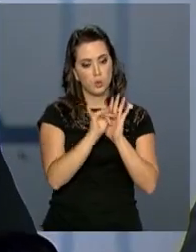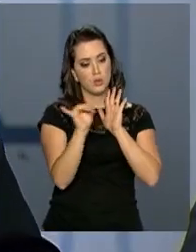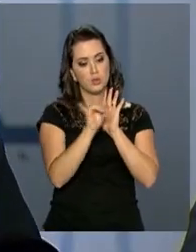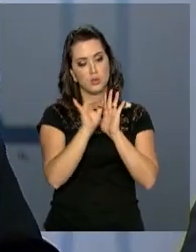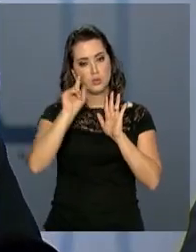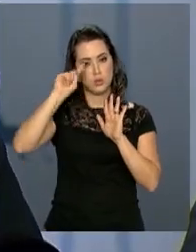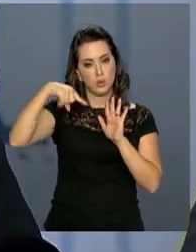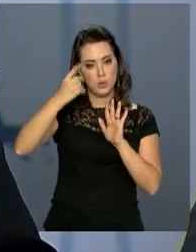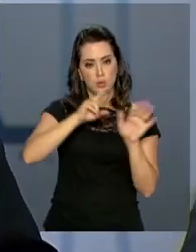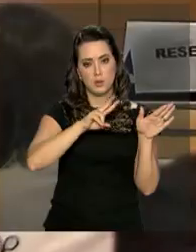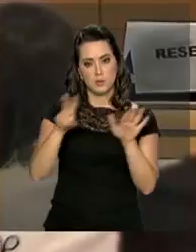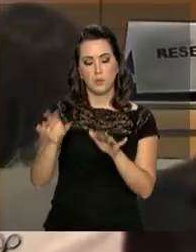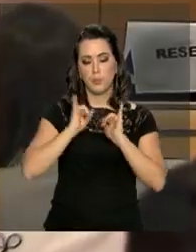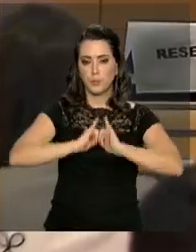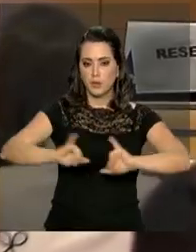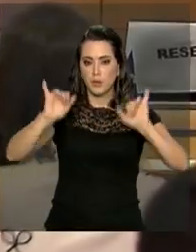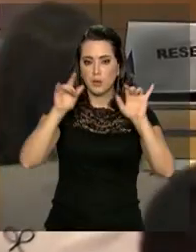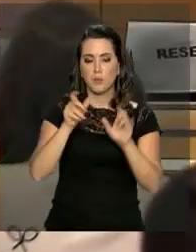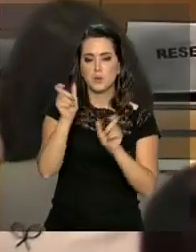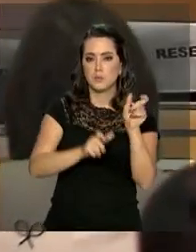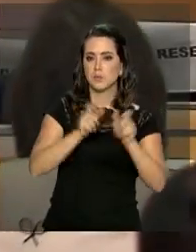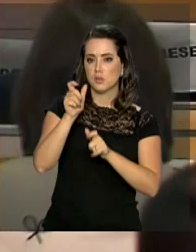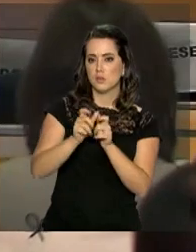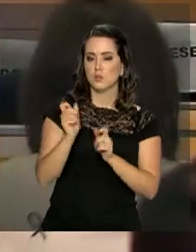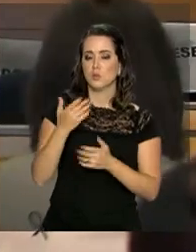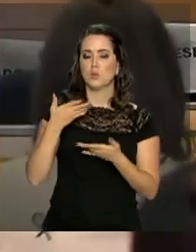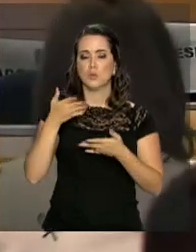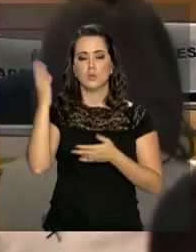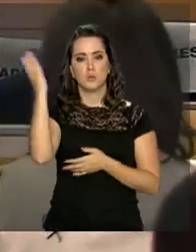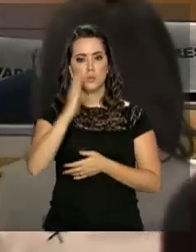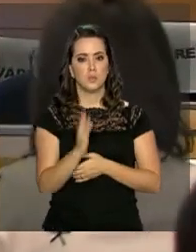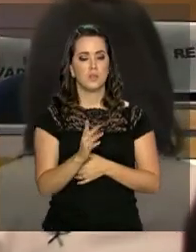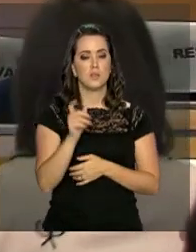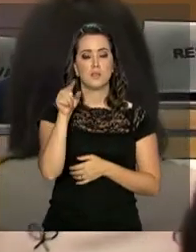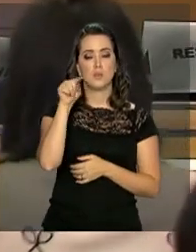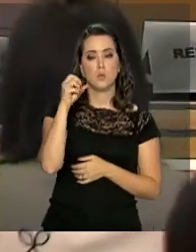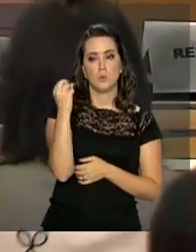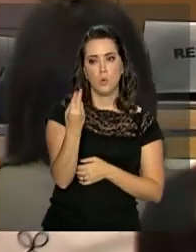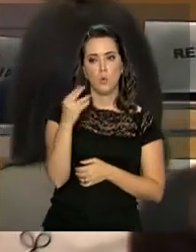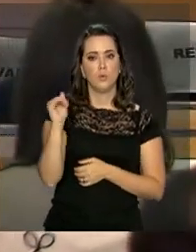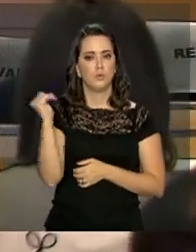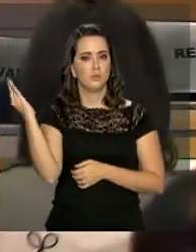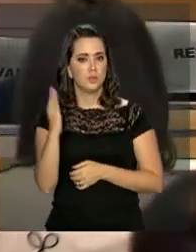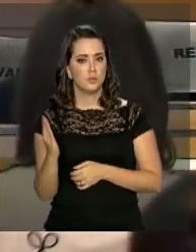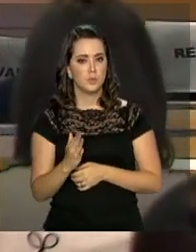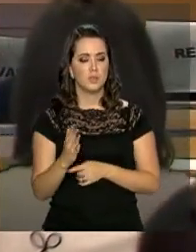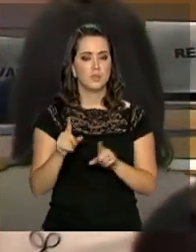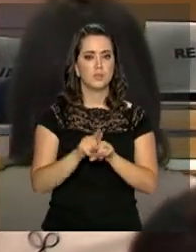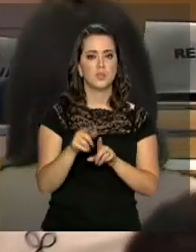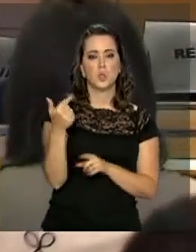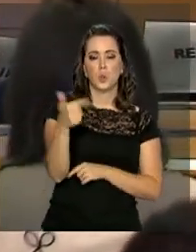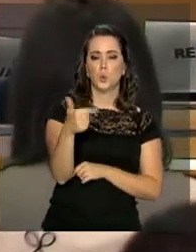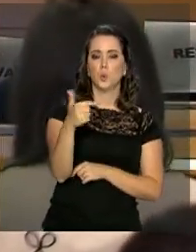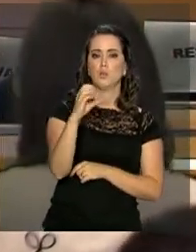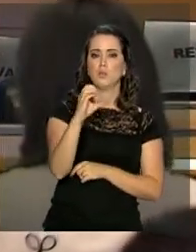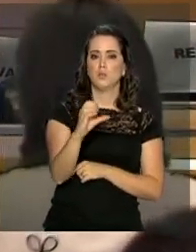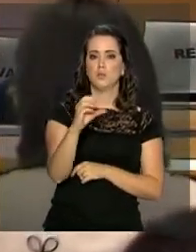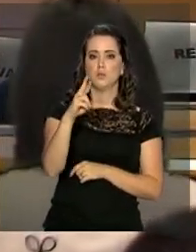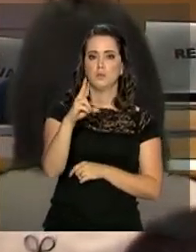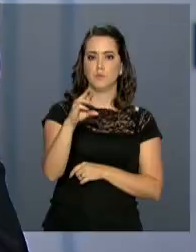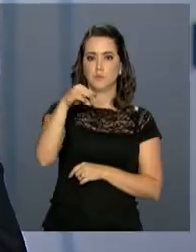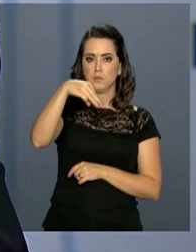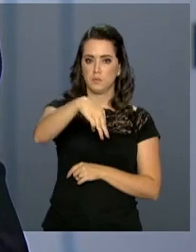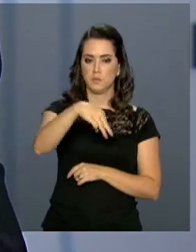lançado na semana que vem para os candidatos brasileiros ou estrangeiros com formação no exterior e sem registro no